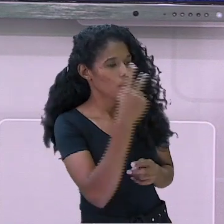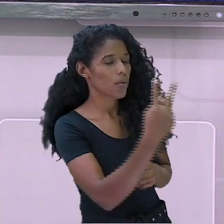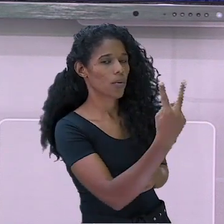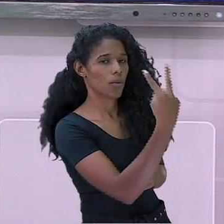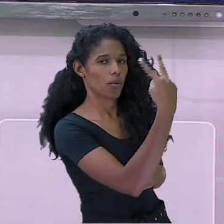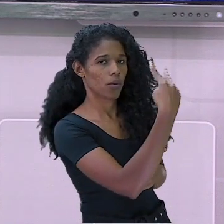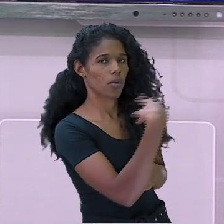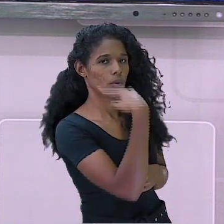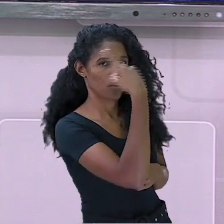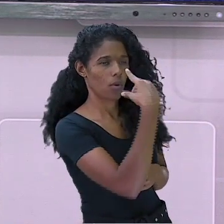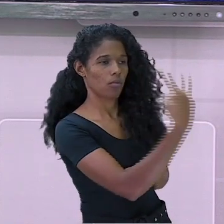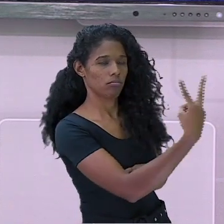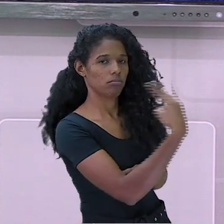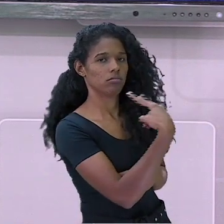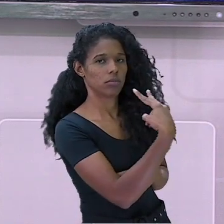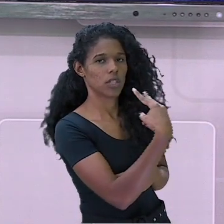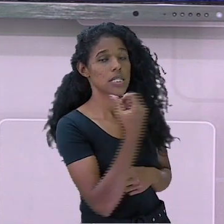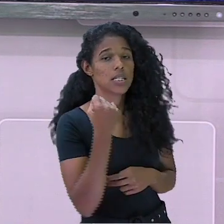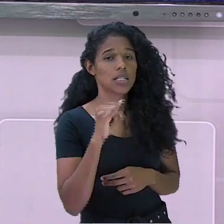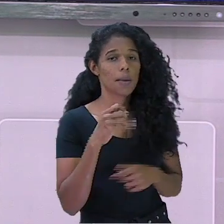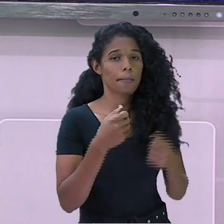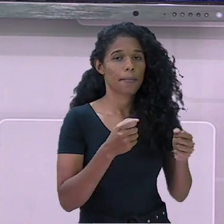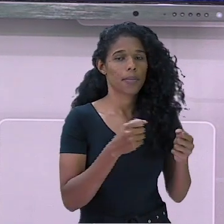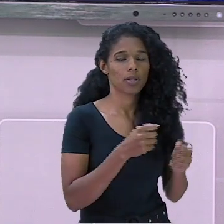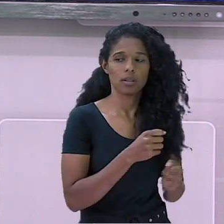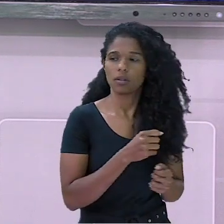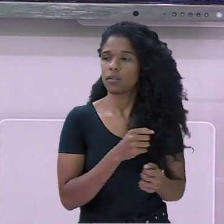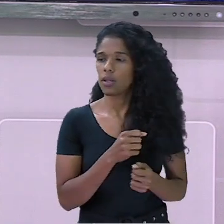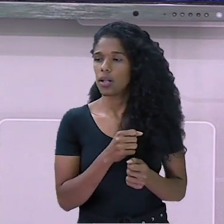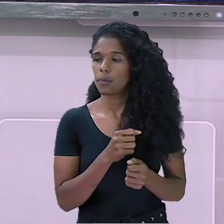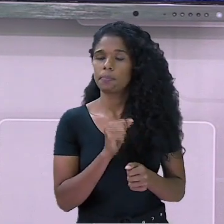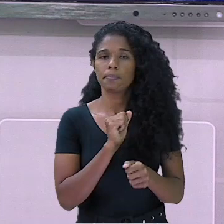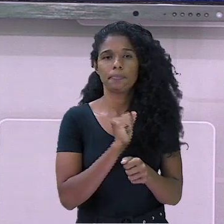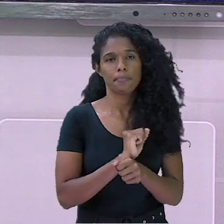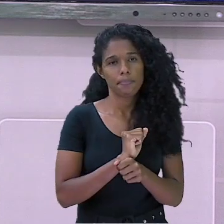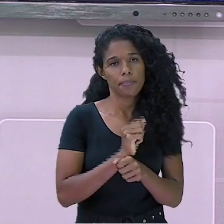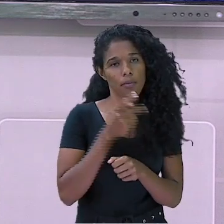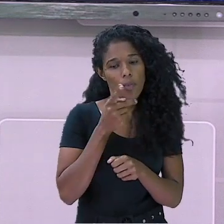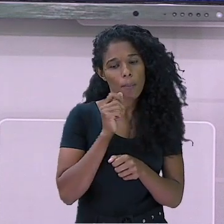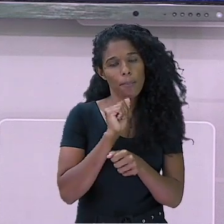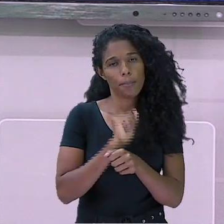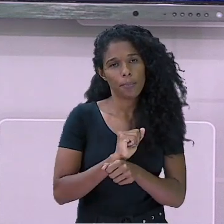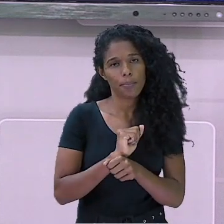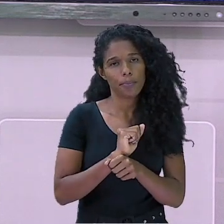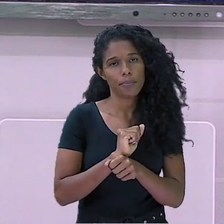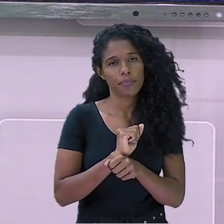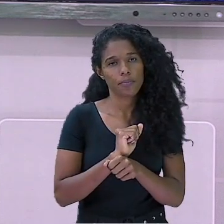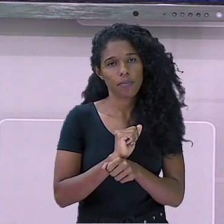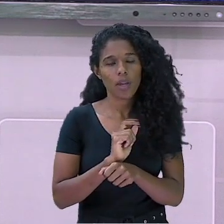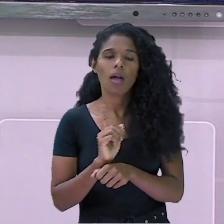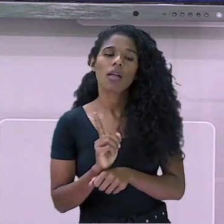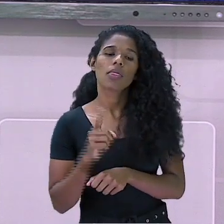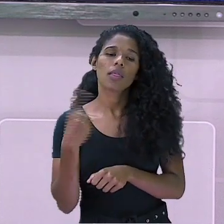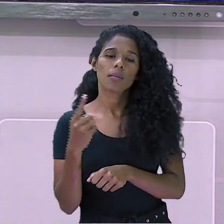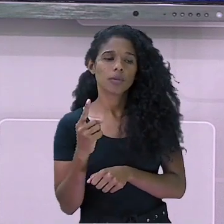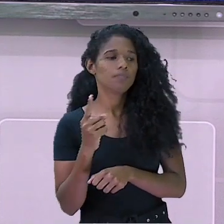necessário olhar para o lado em algum momento, faça uma pausa e então volte a falar para que a pessoa não perca uma